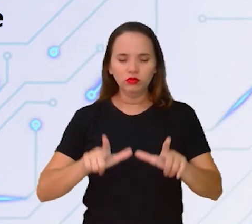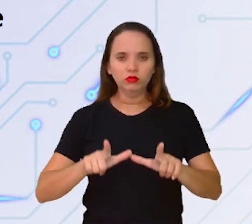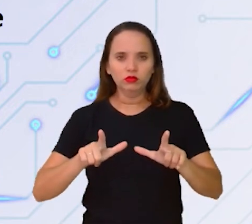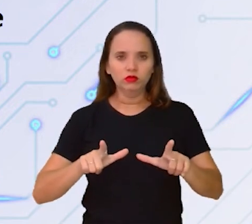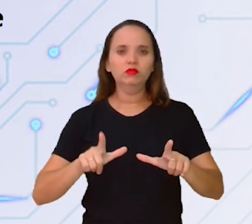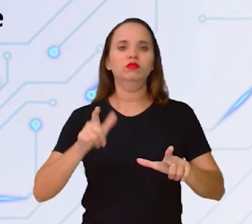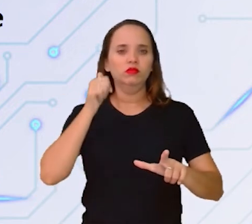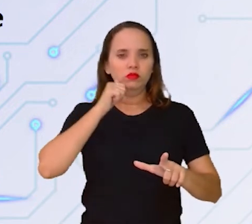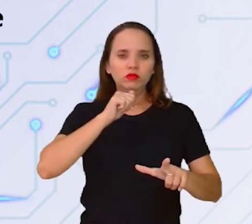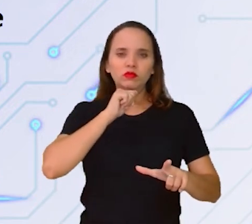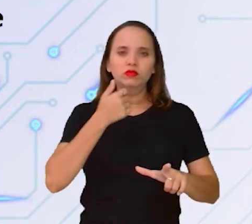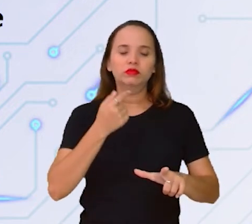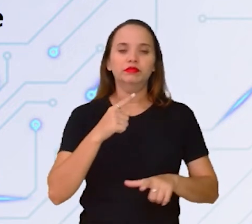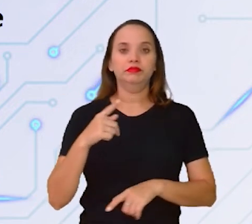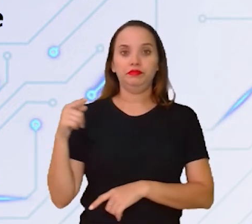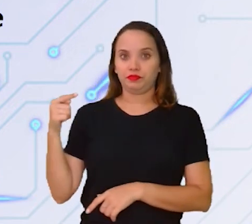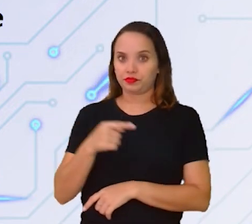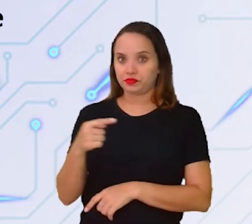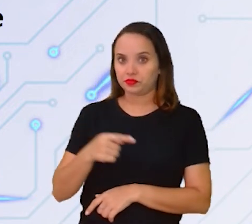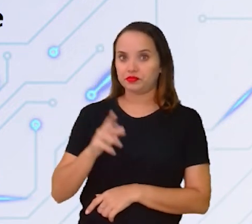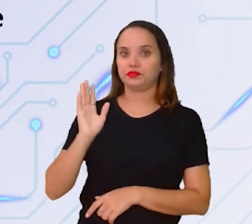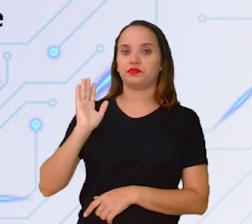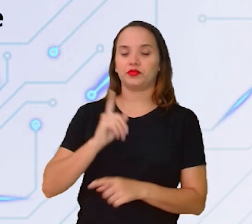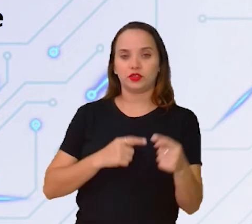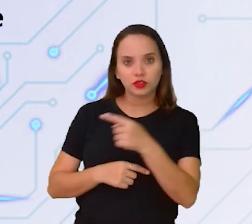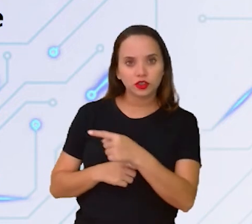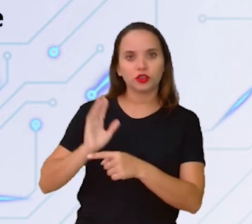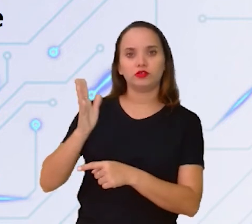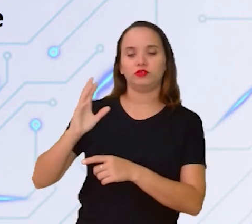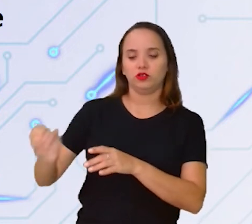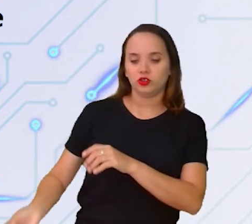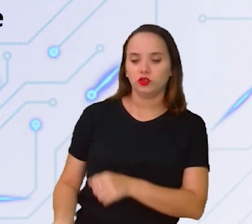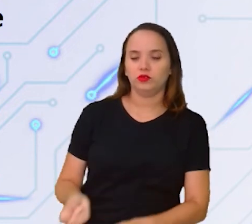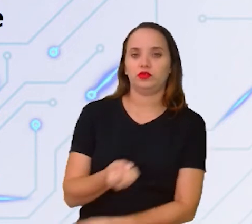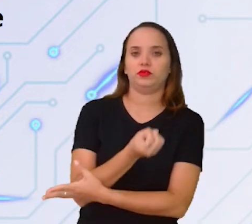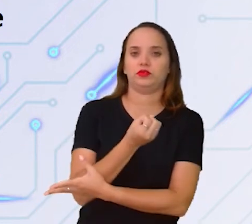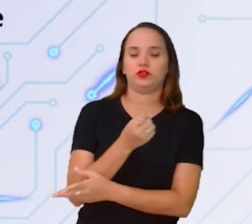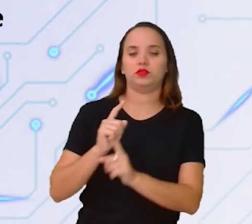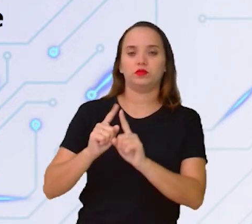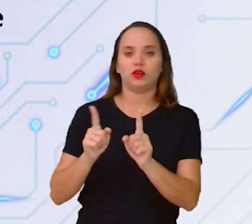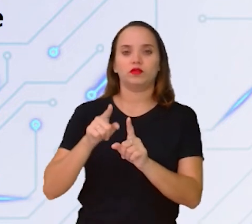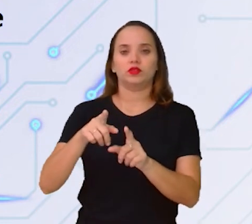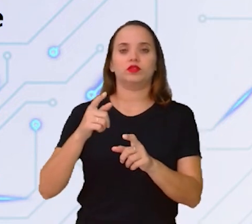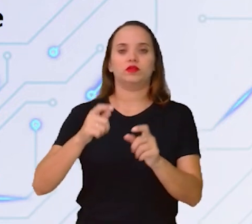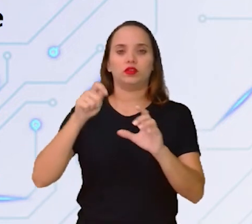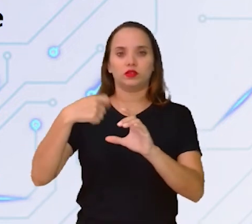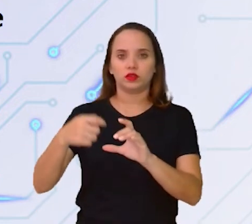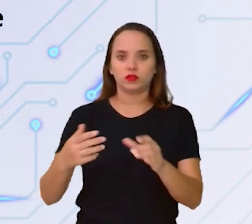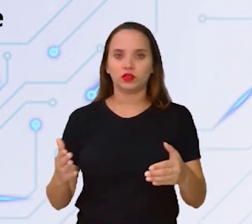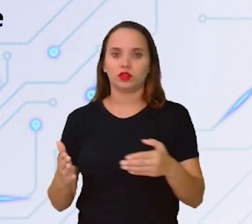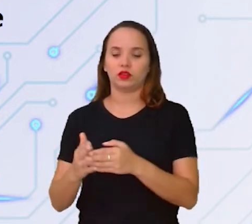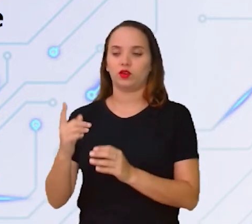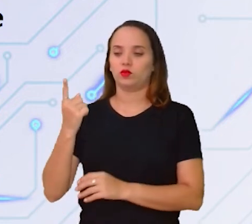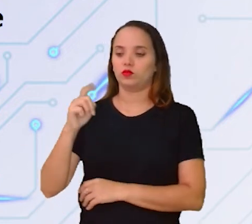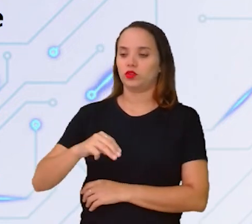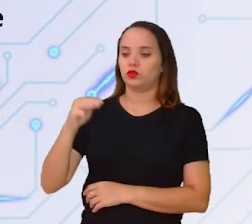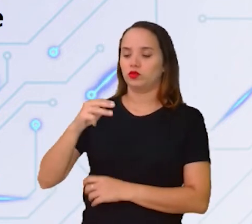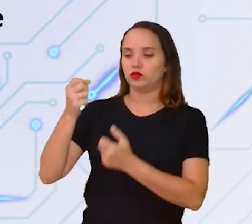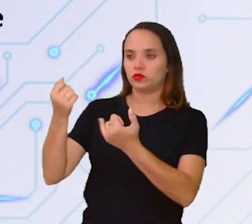placa-mãe. Tiago já deu um spoiler. Placa de vídeo, mas você vai dar aquela googlada e vai gravar um vídeo de até um minuto explicando.